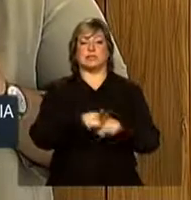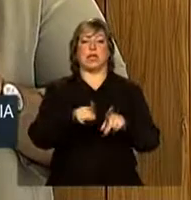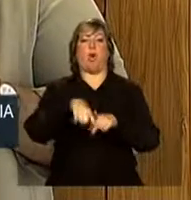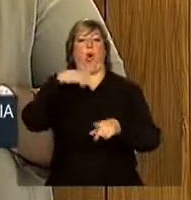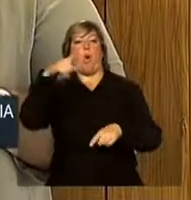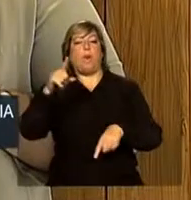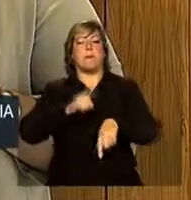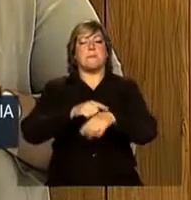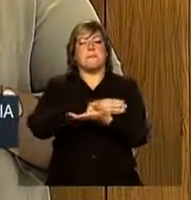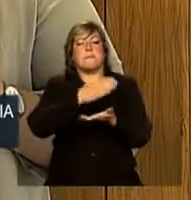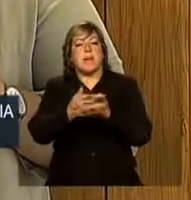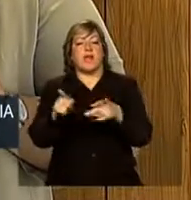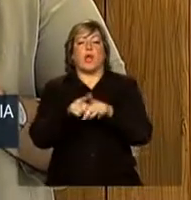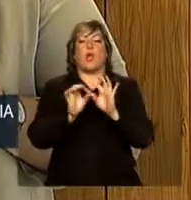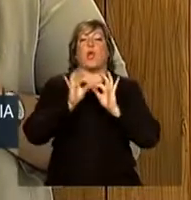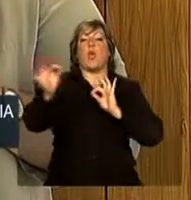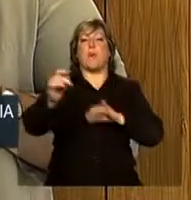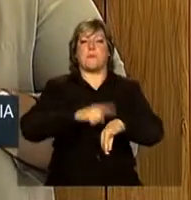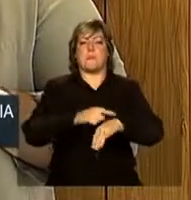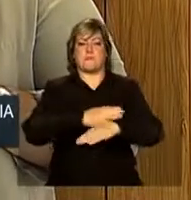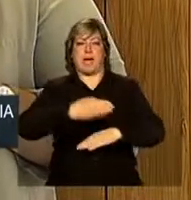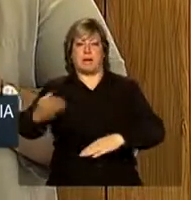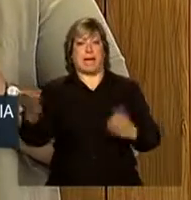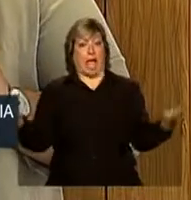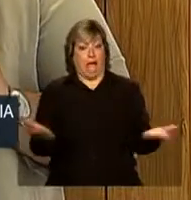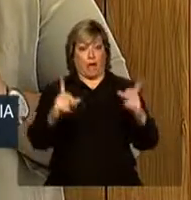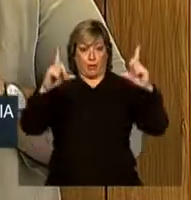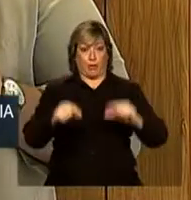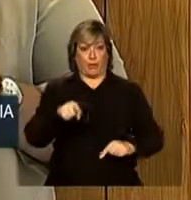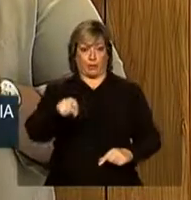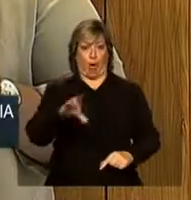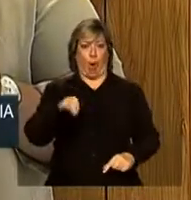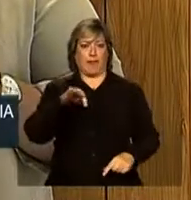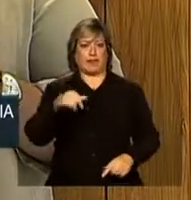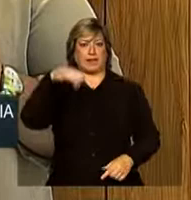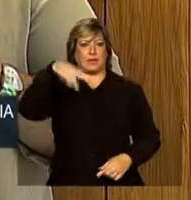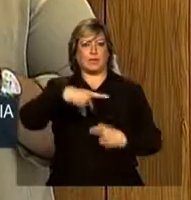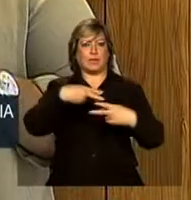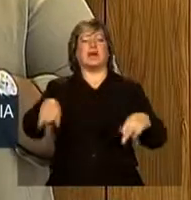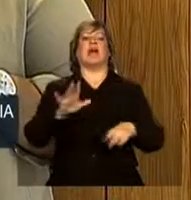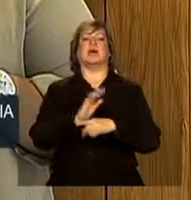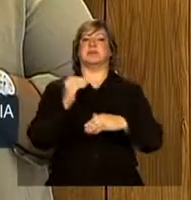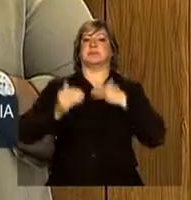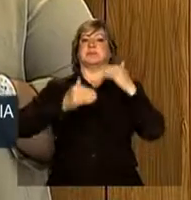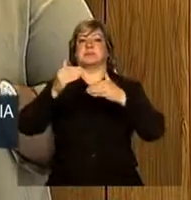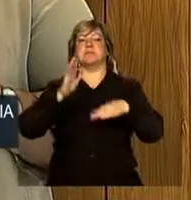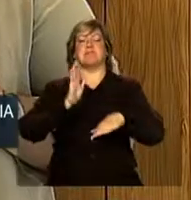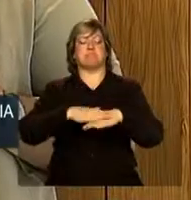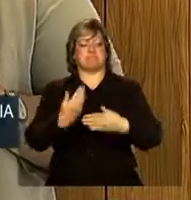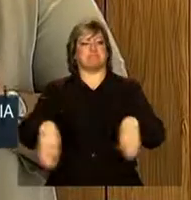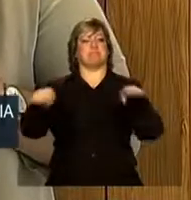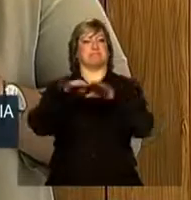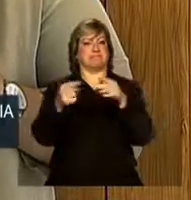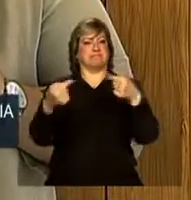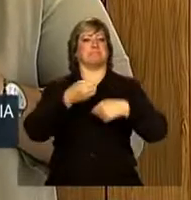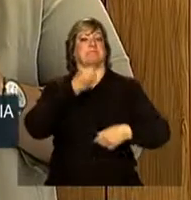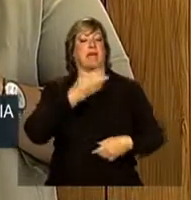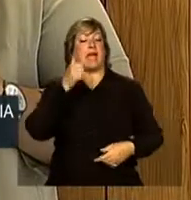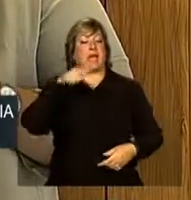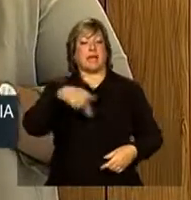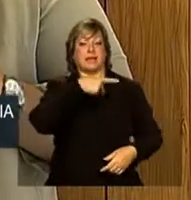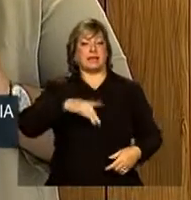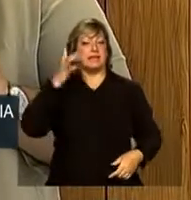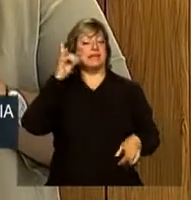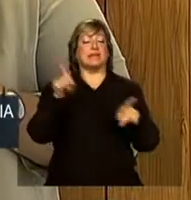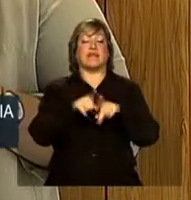médio e longo prazo. Agora, com a redução das tarifas de energia, vai ser possível tornar o desenvolvimento mais competitivo. Ela lembrou